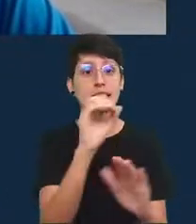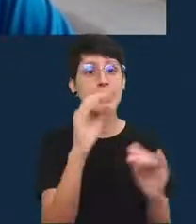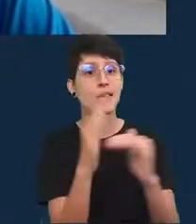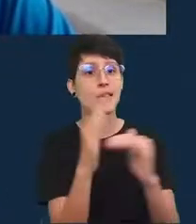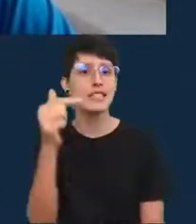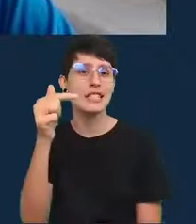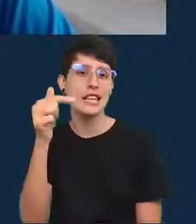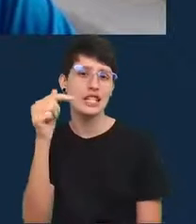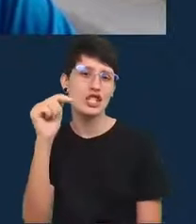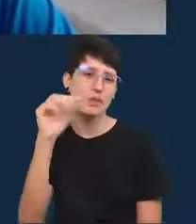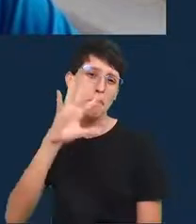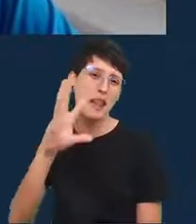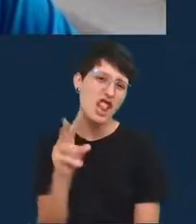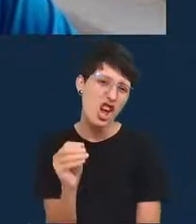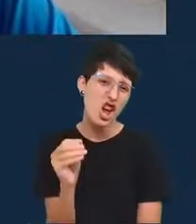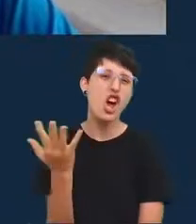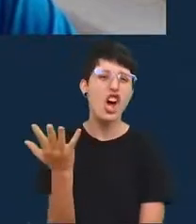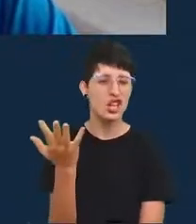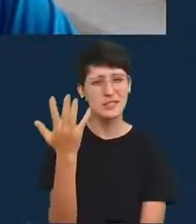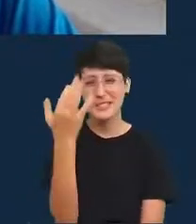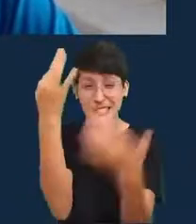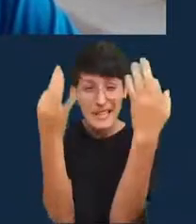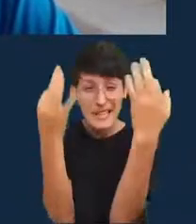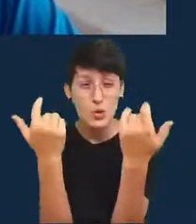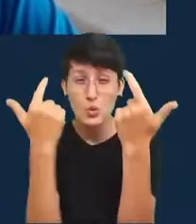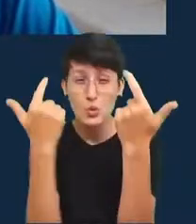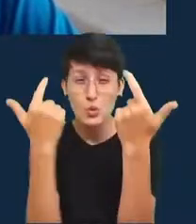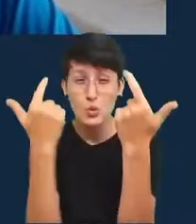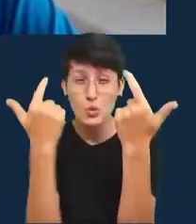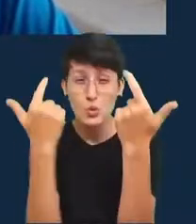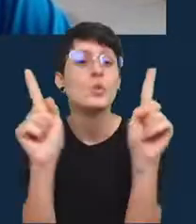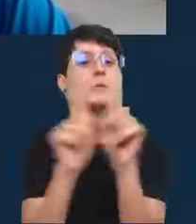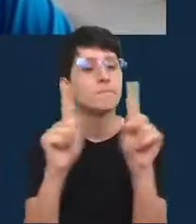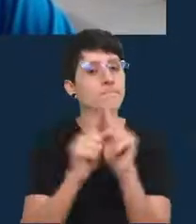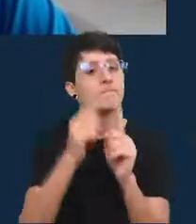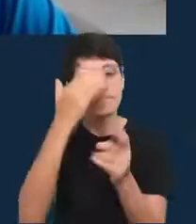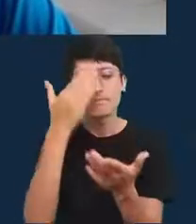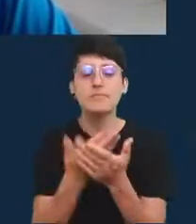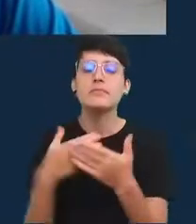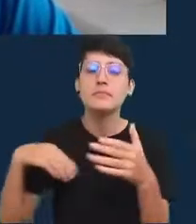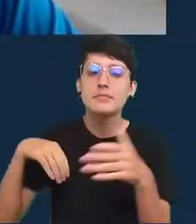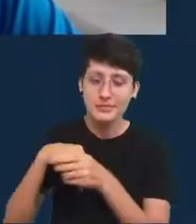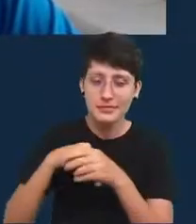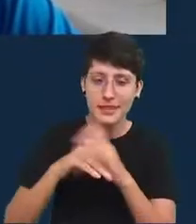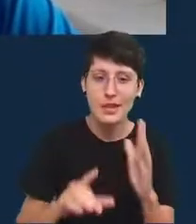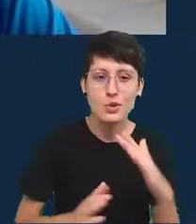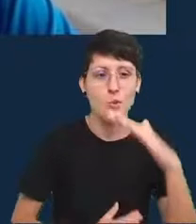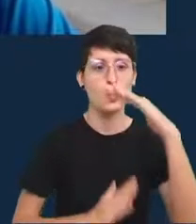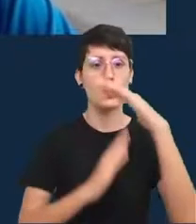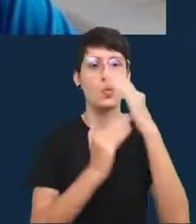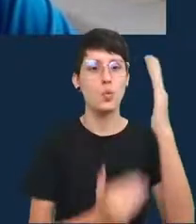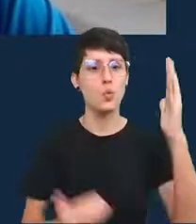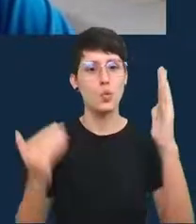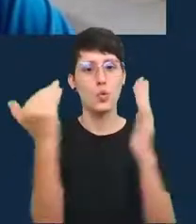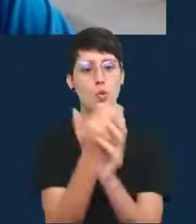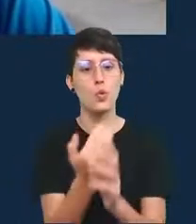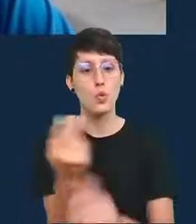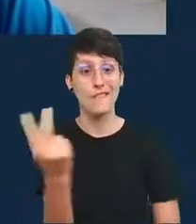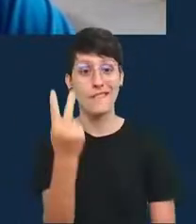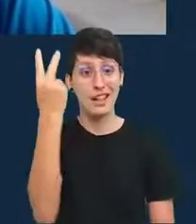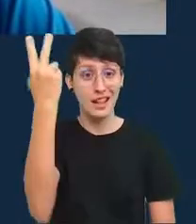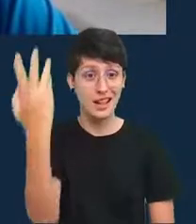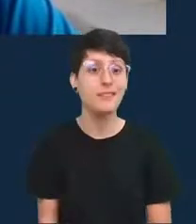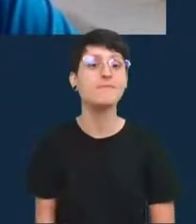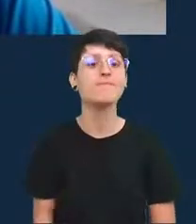é incerto mas provavelmente está dentro desse limite desses dois valores então